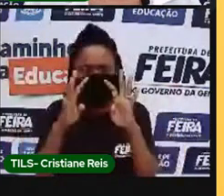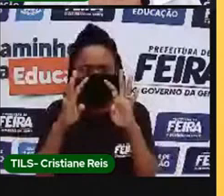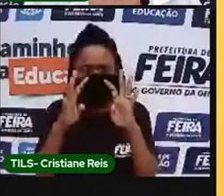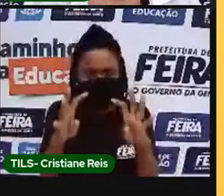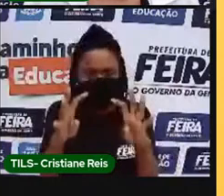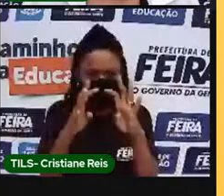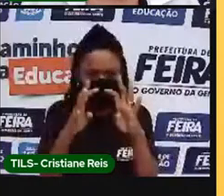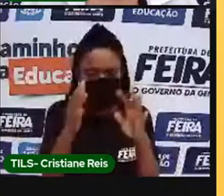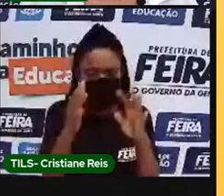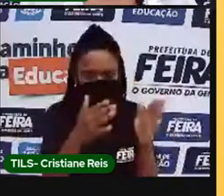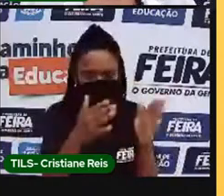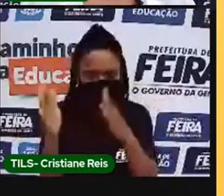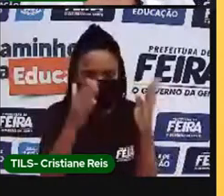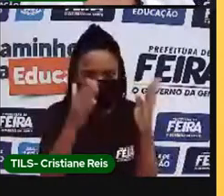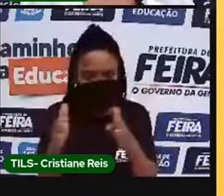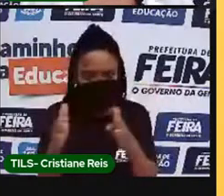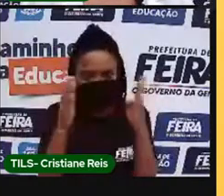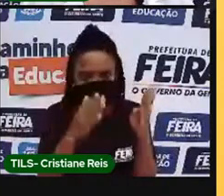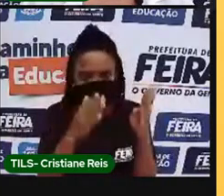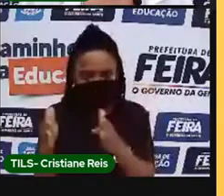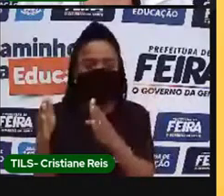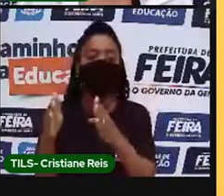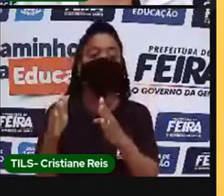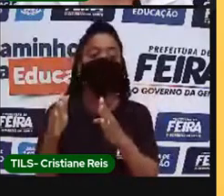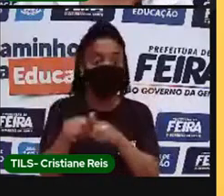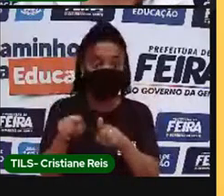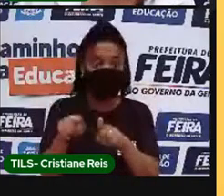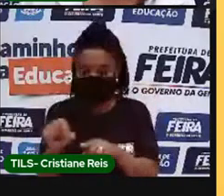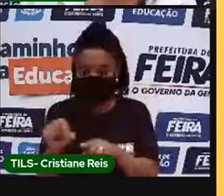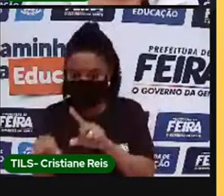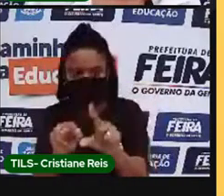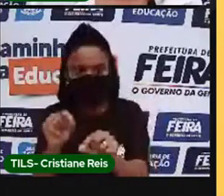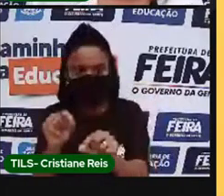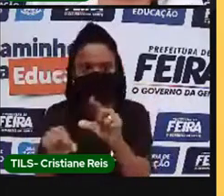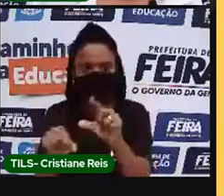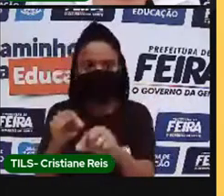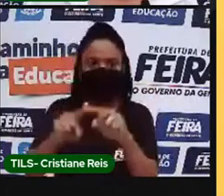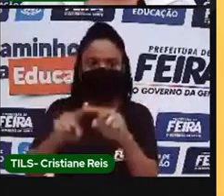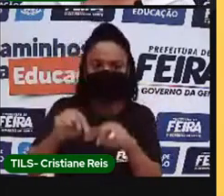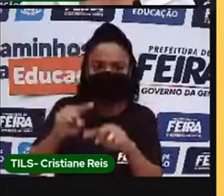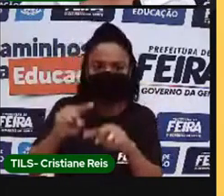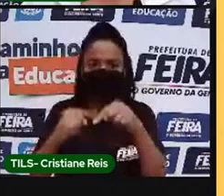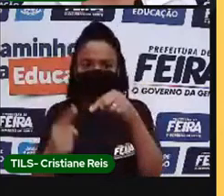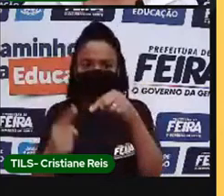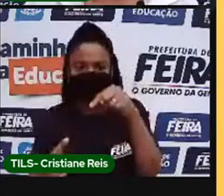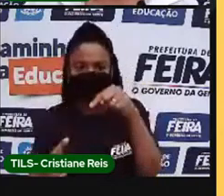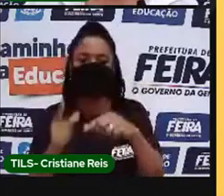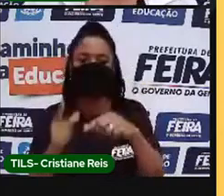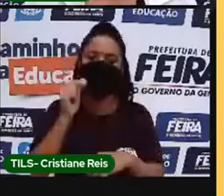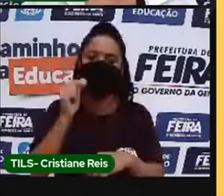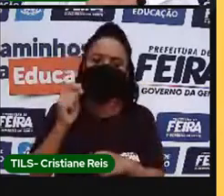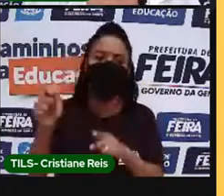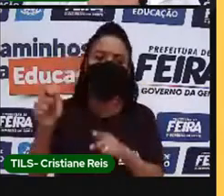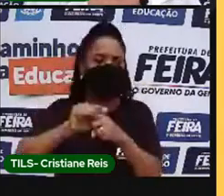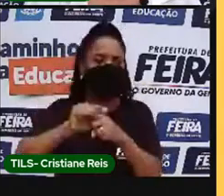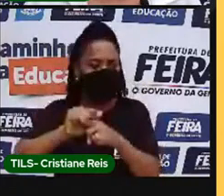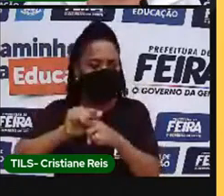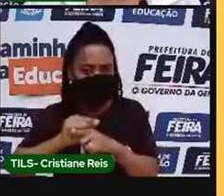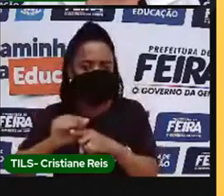separe antes todos os materiais necessários para fazer as anotações, caderno, lápis, borracha,